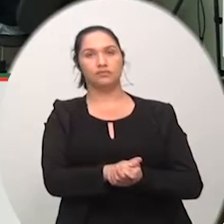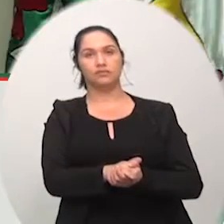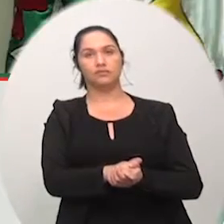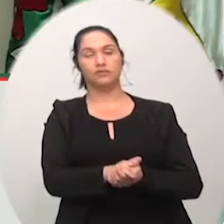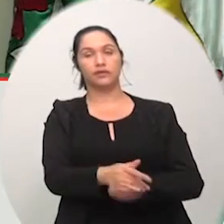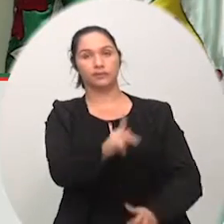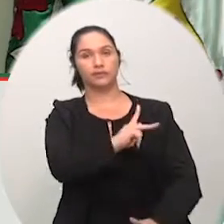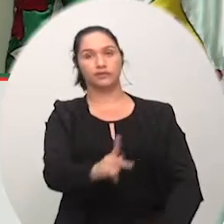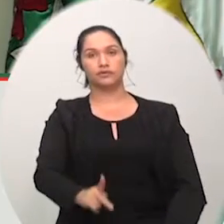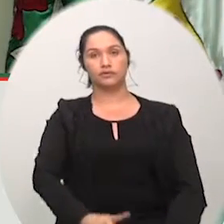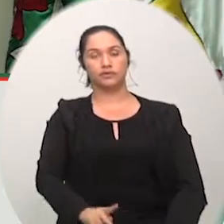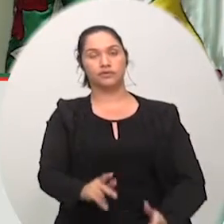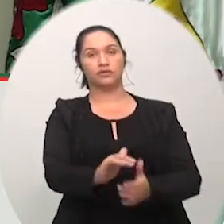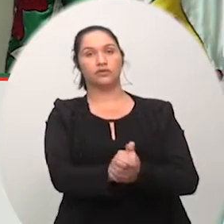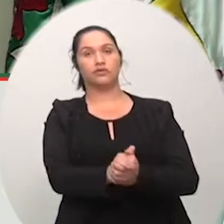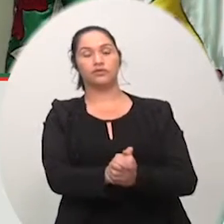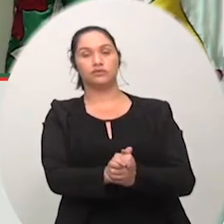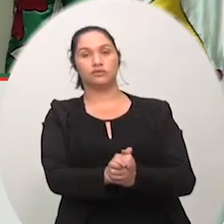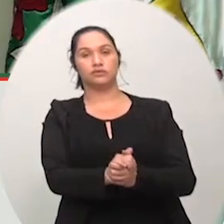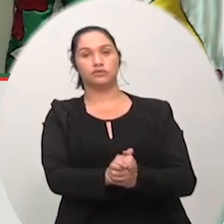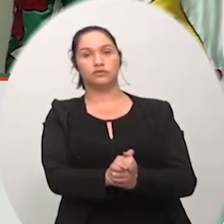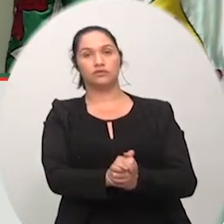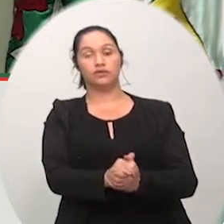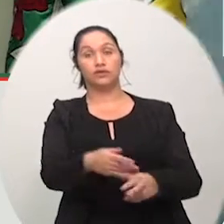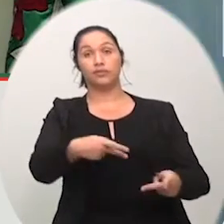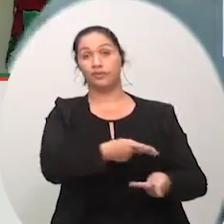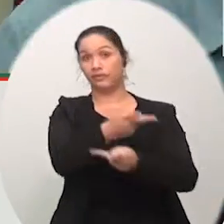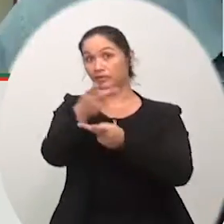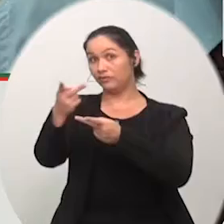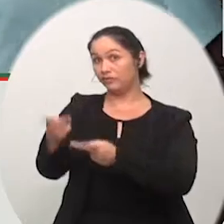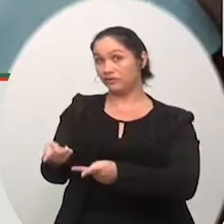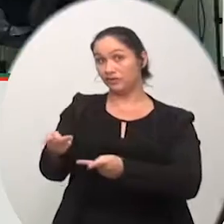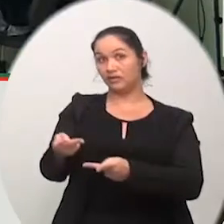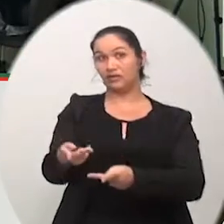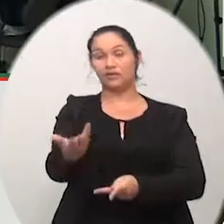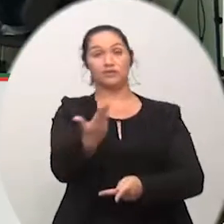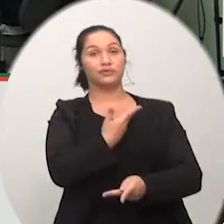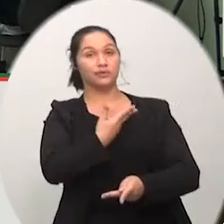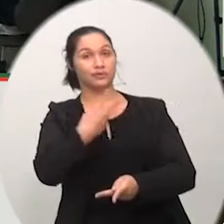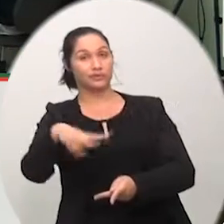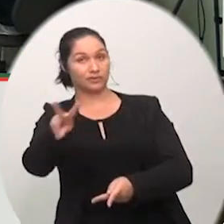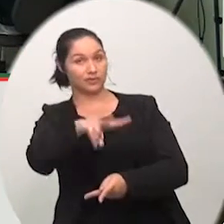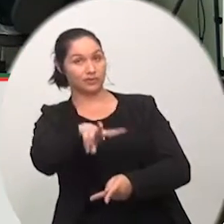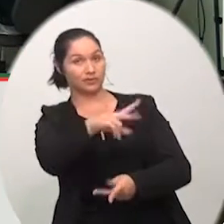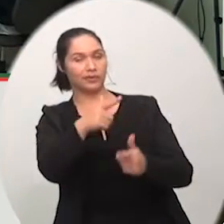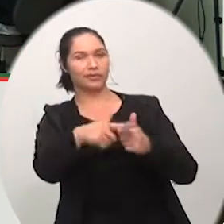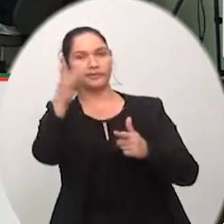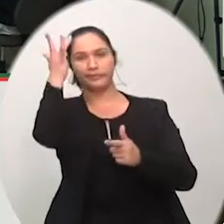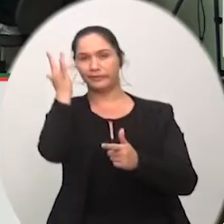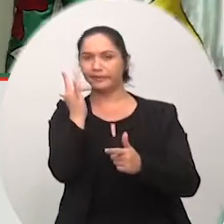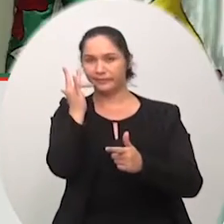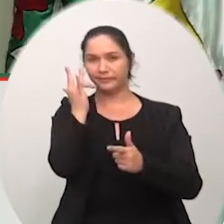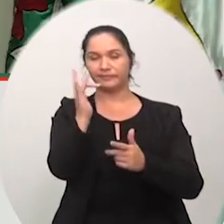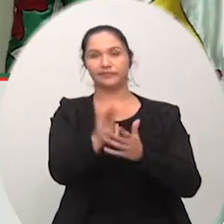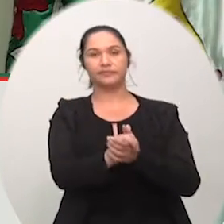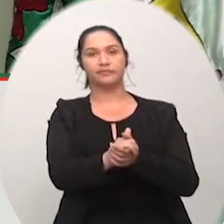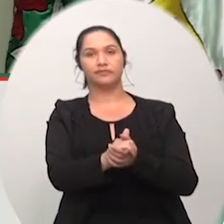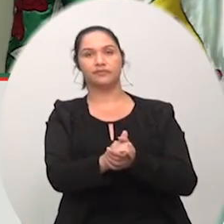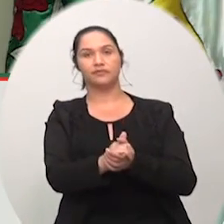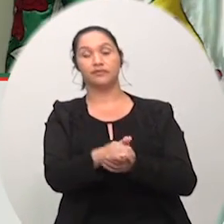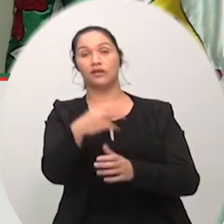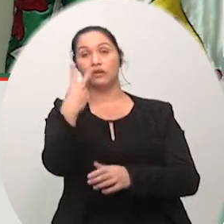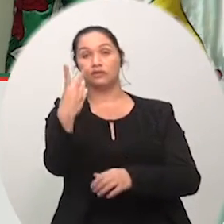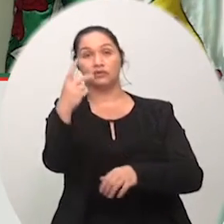presidente ainda em tempo essa questão de ordem é para fazer um convite a todos os colegas vereadores porque amanhã a partir das